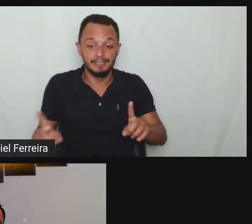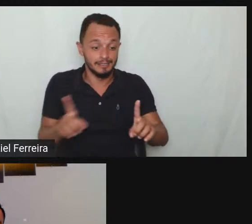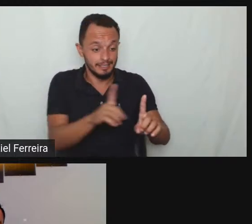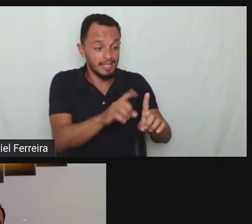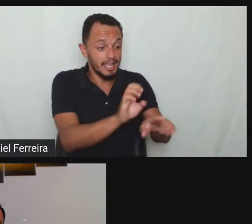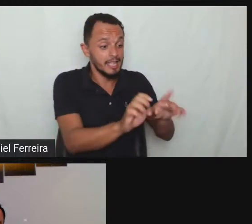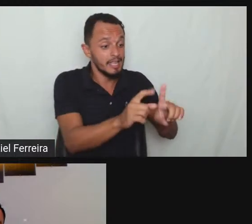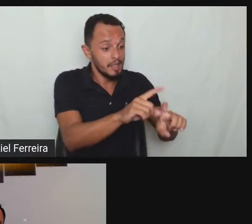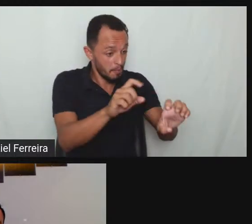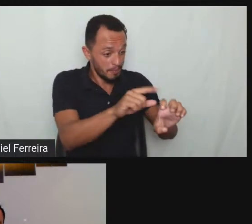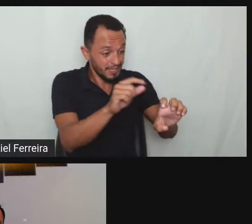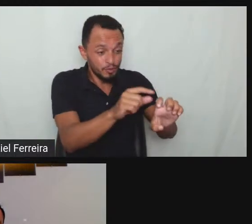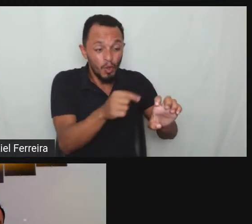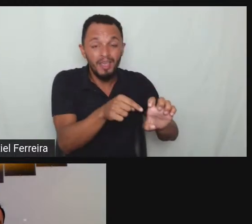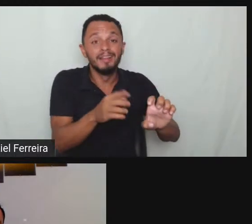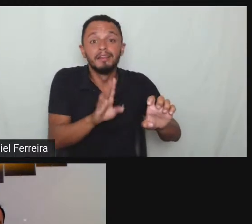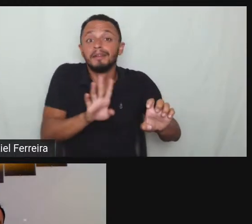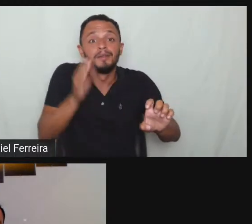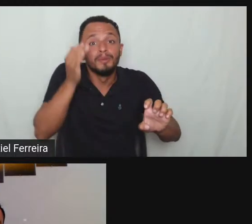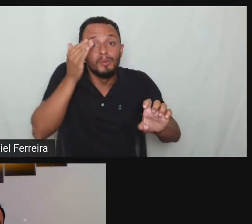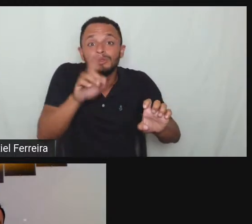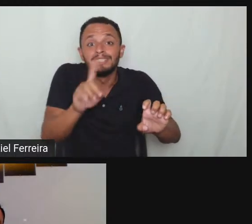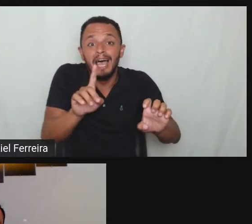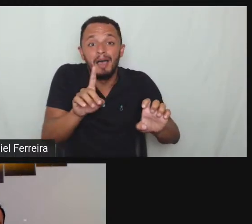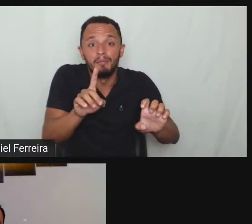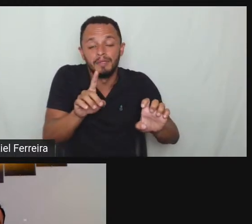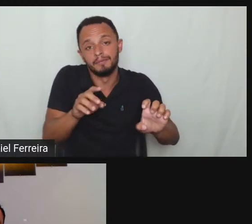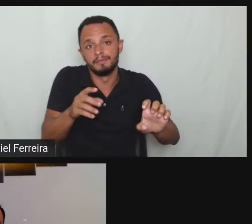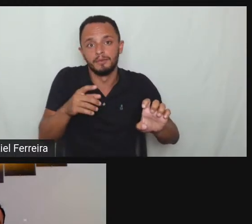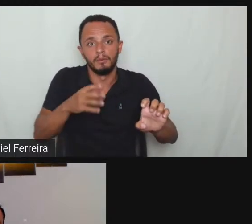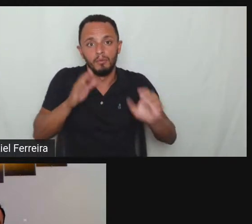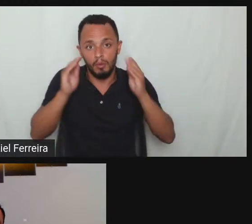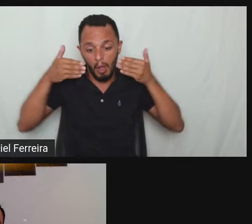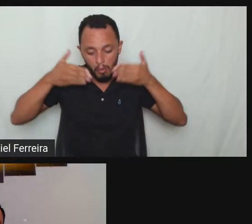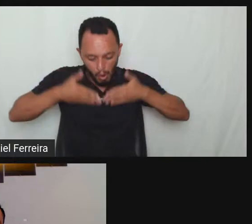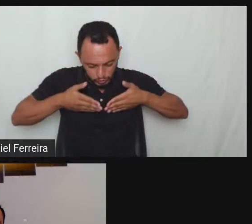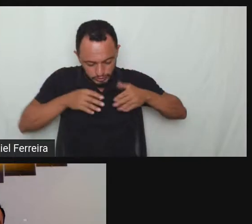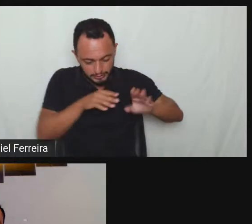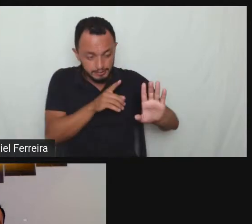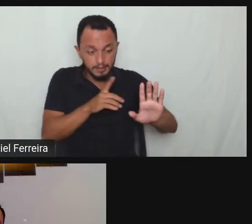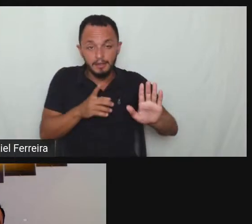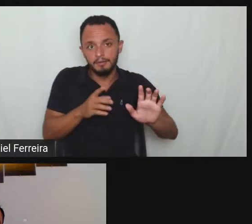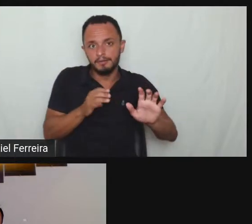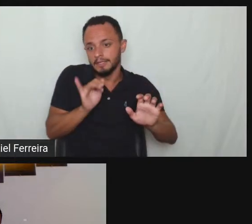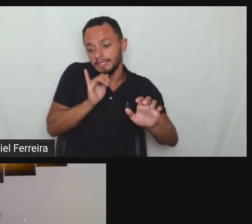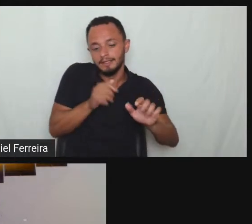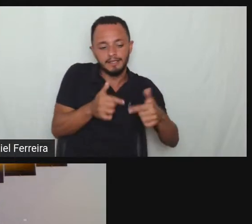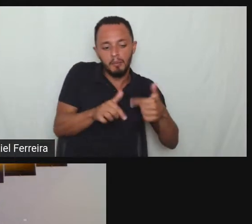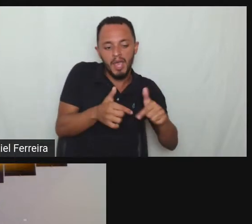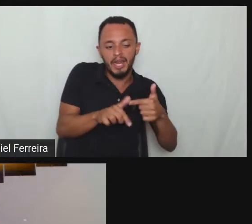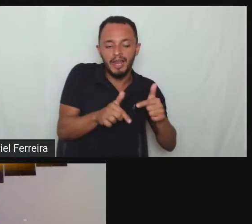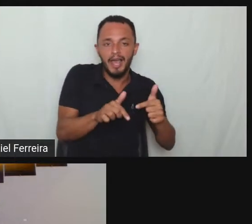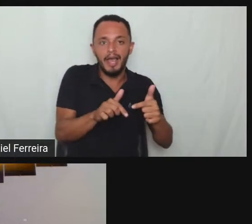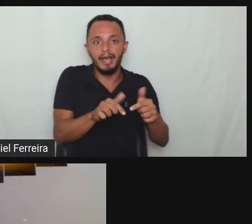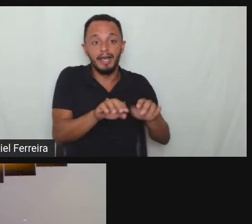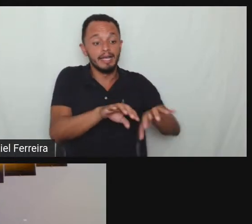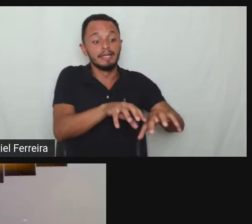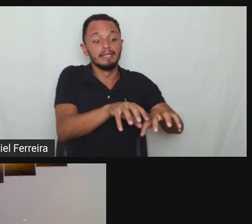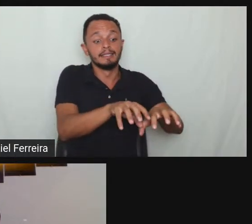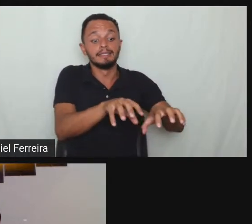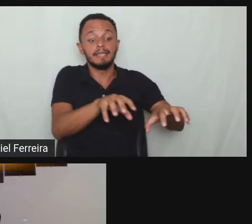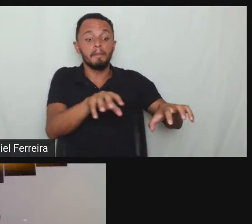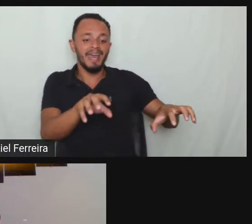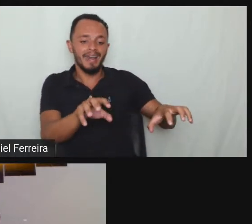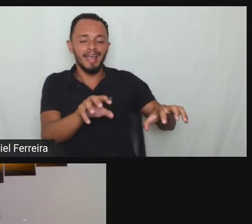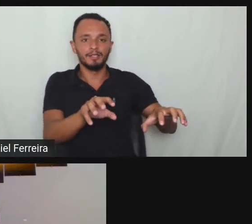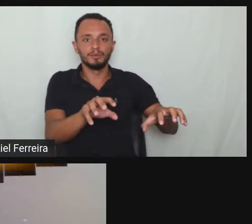comigo precisa estar num lugar separado às vezes ele vai ter que estar trabalhando no home office é possível adaptar e as pessoas